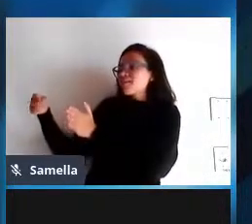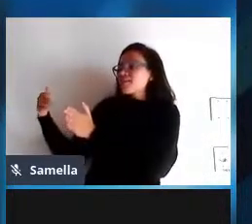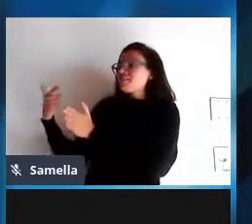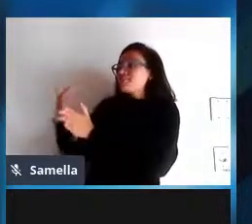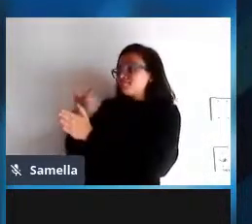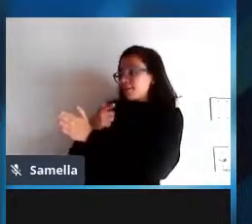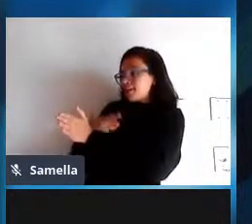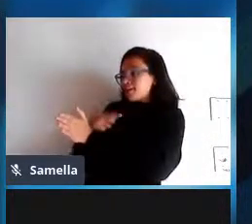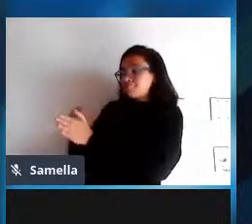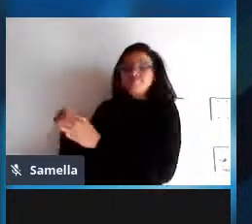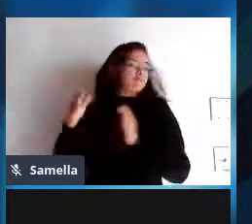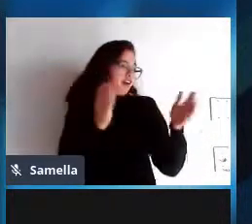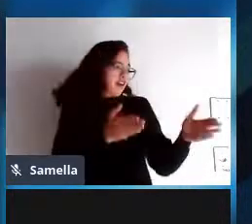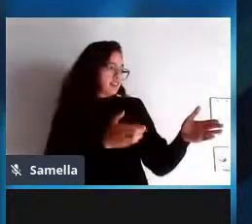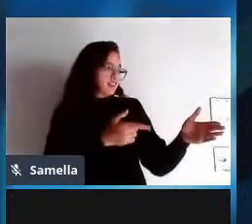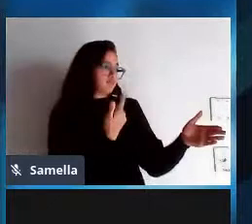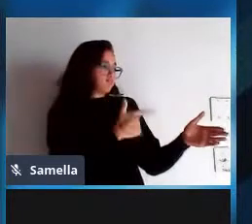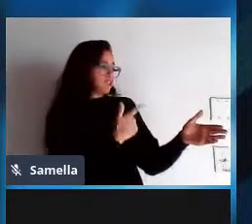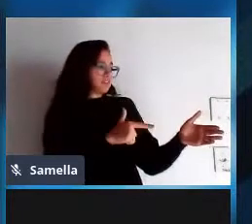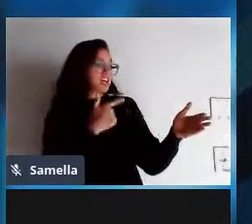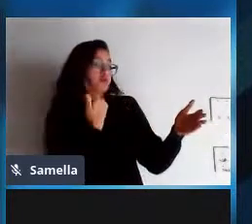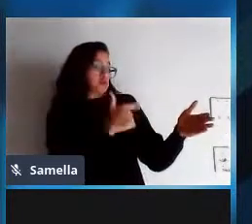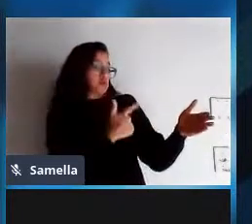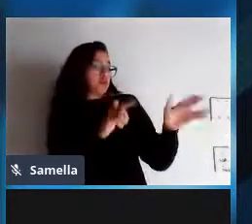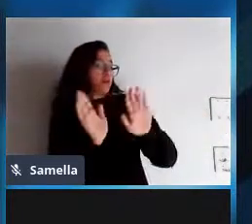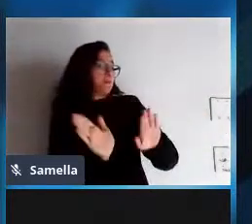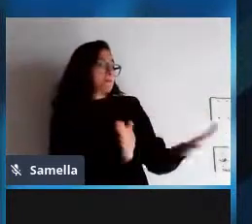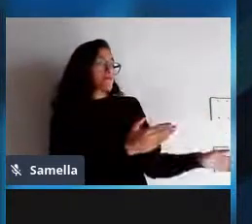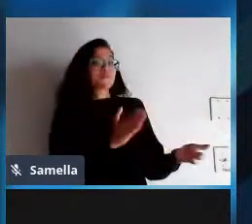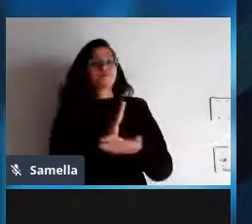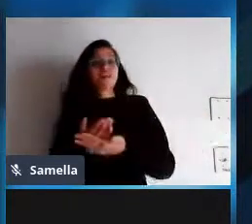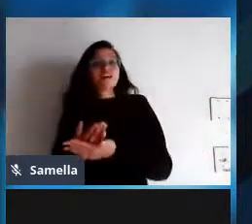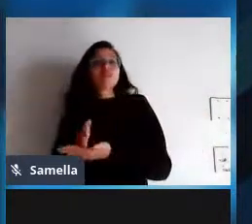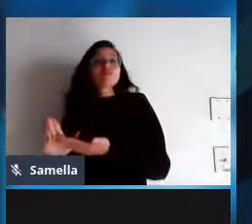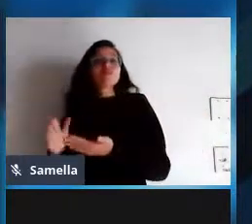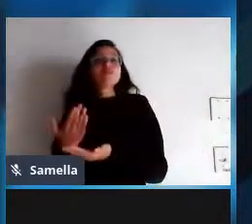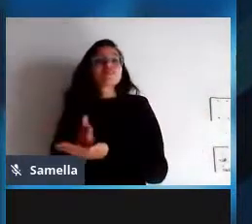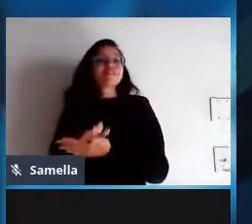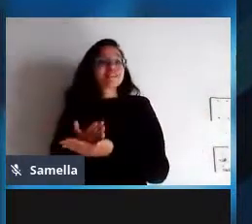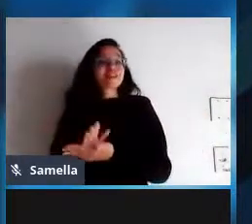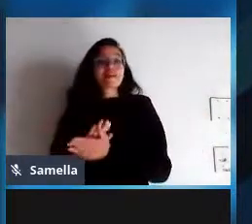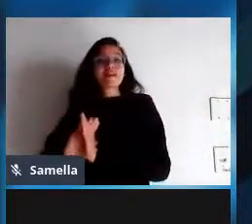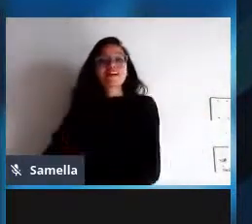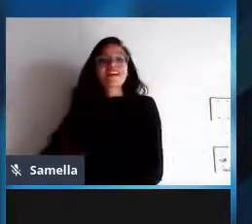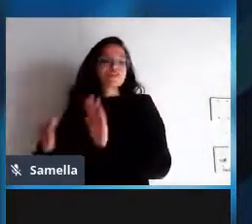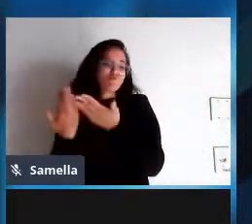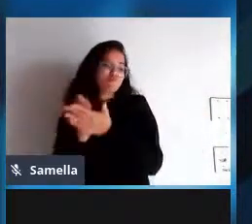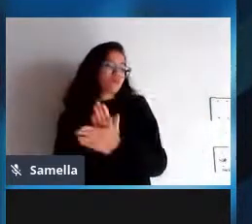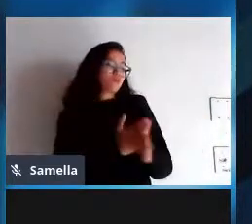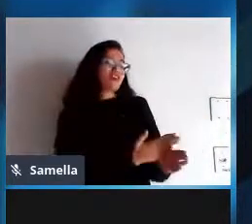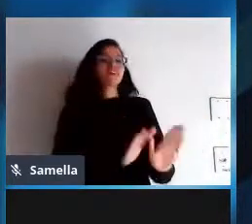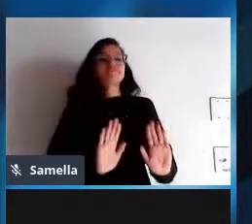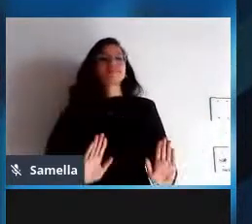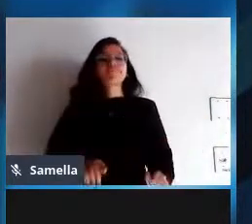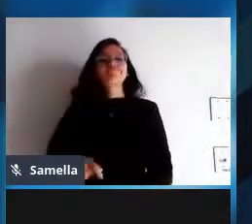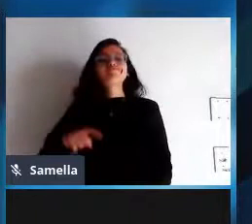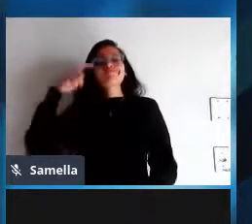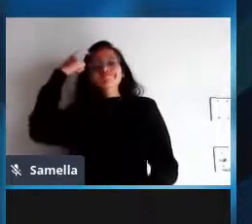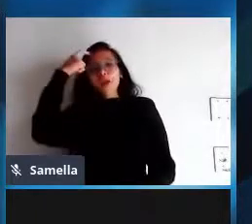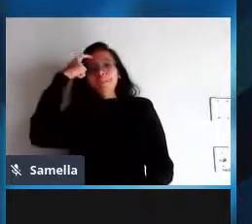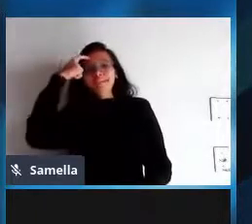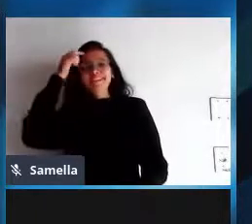tentar fazer hoje tá existe muita existe uma uma ideia muito petrificada muito